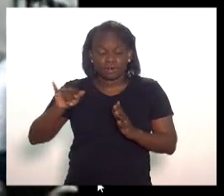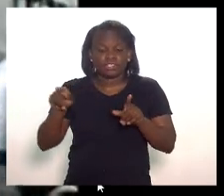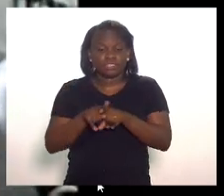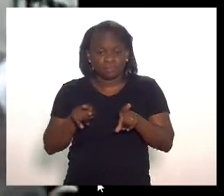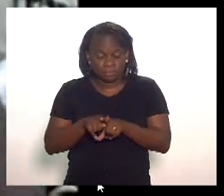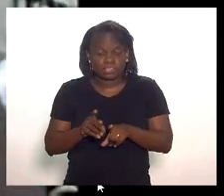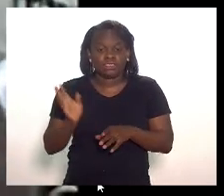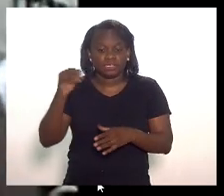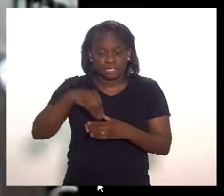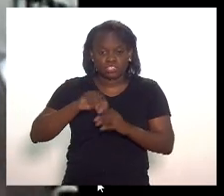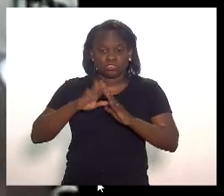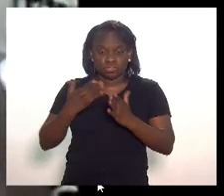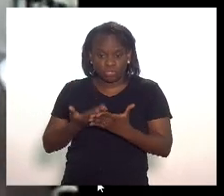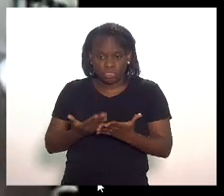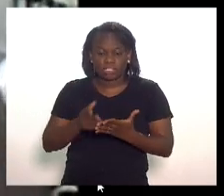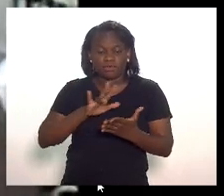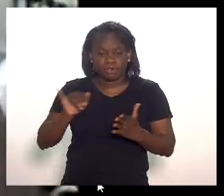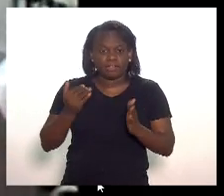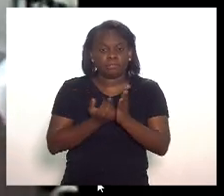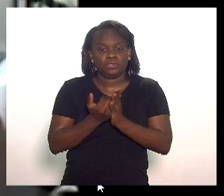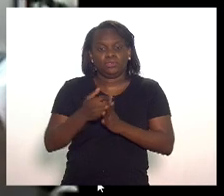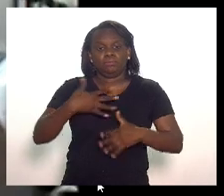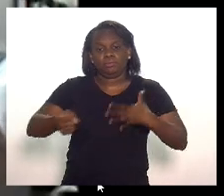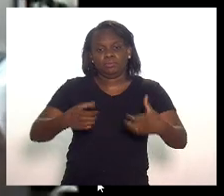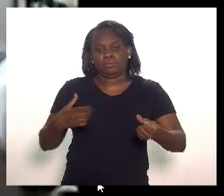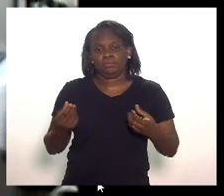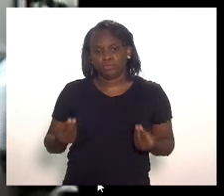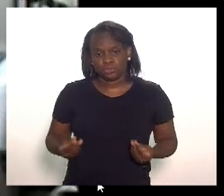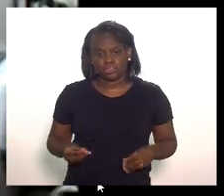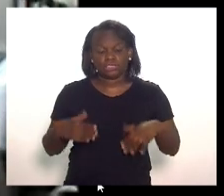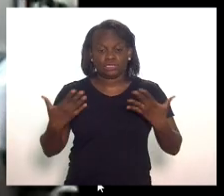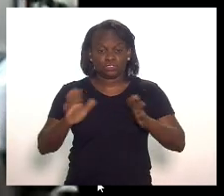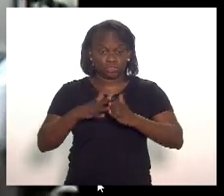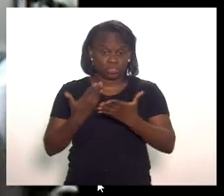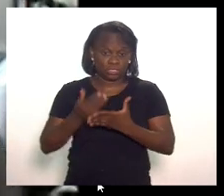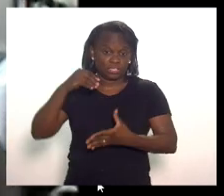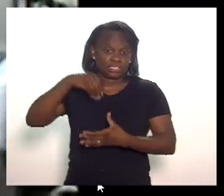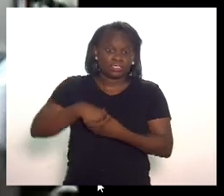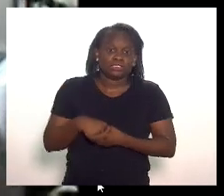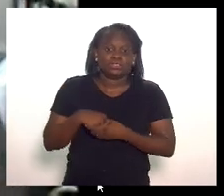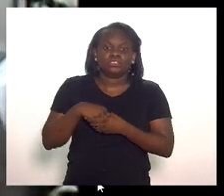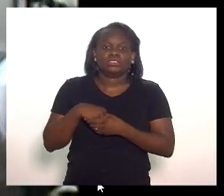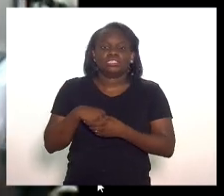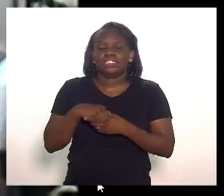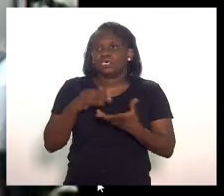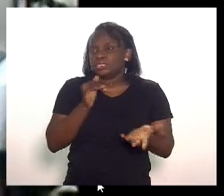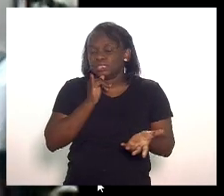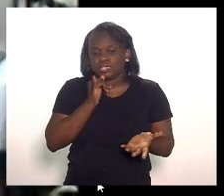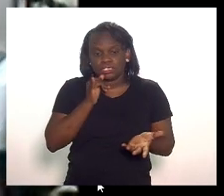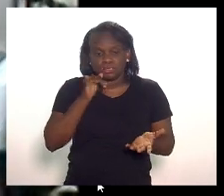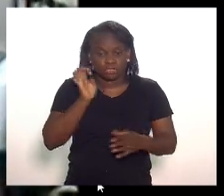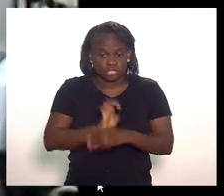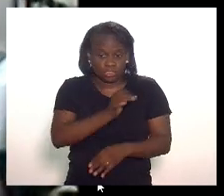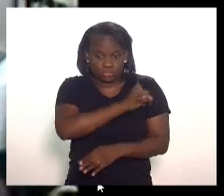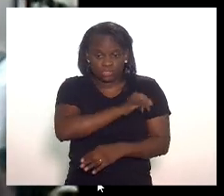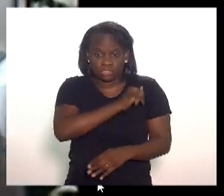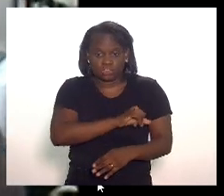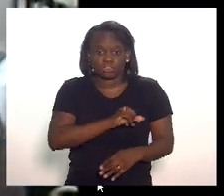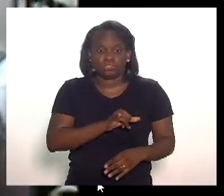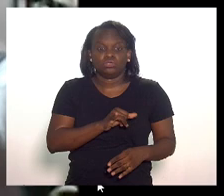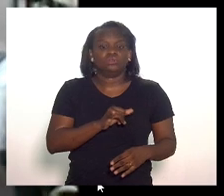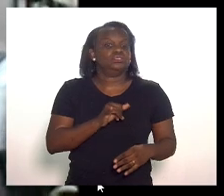também no ambiente escolar e aí o ambiente escolar é um ambiente que por exemplo no estado do Rio de Janeiro